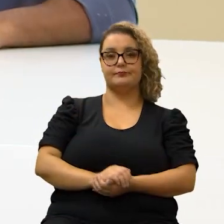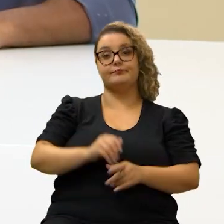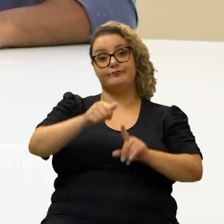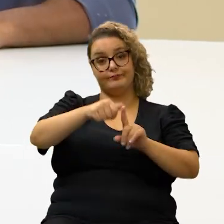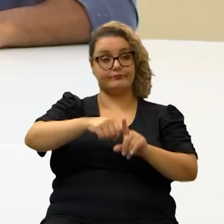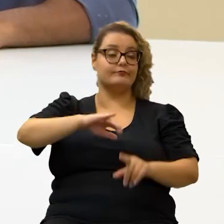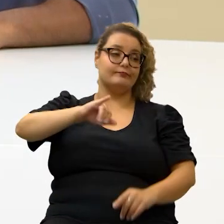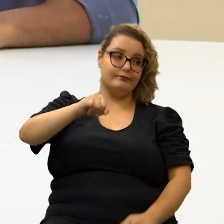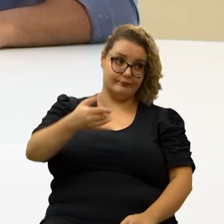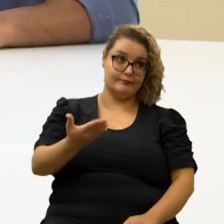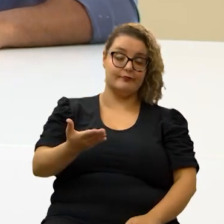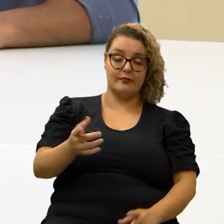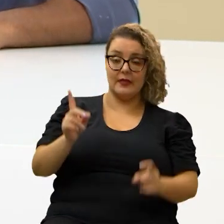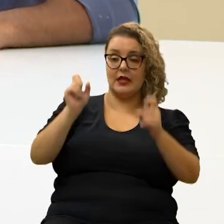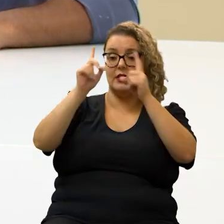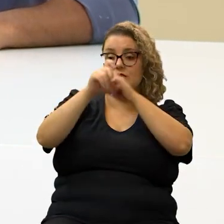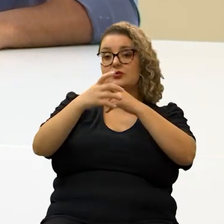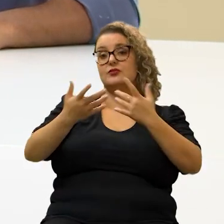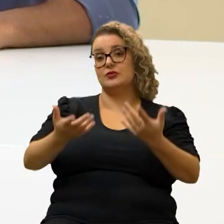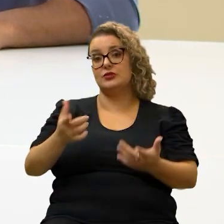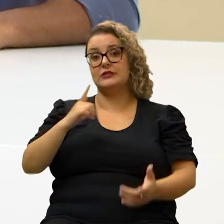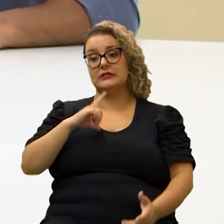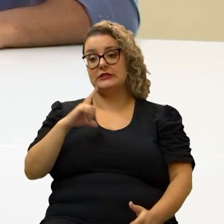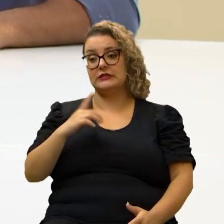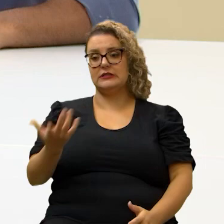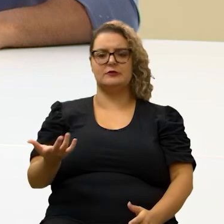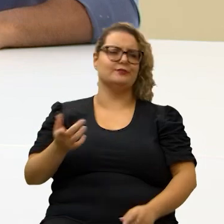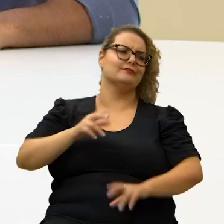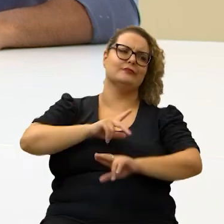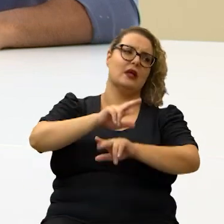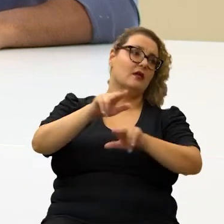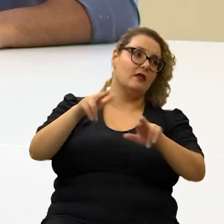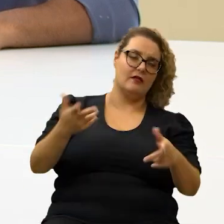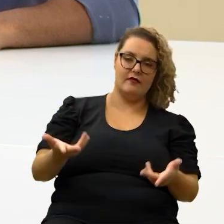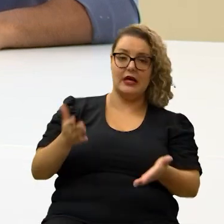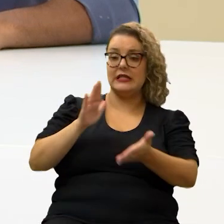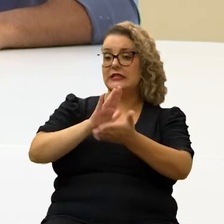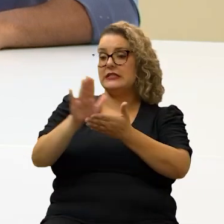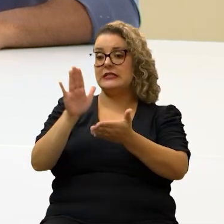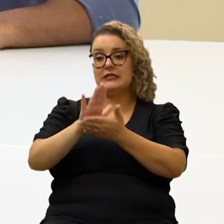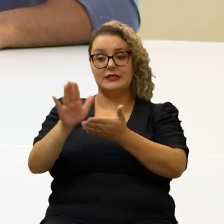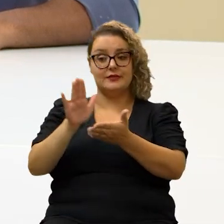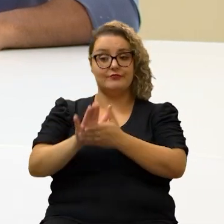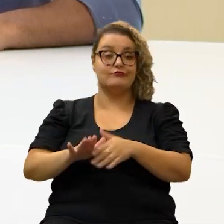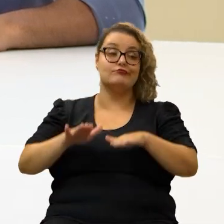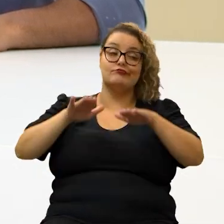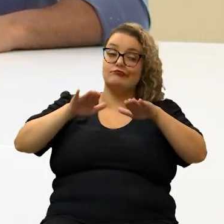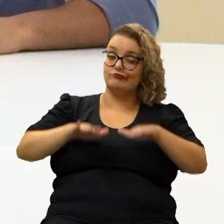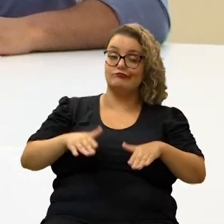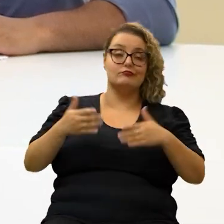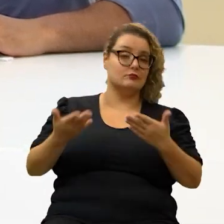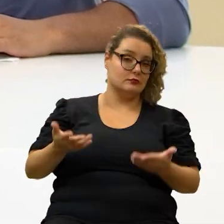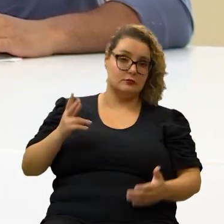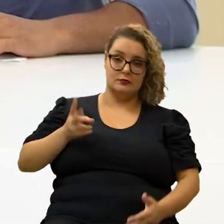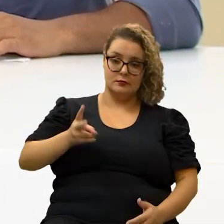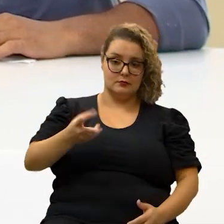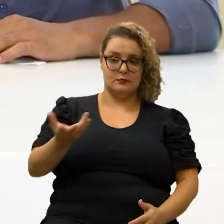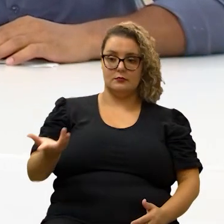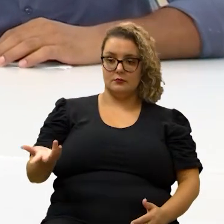Mês de janeiro é um mês complicado porque nós temos aí diversas despesas que são,